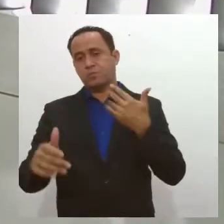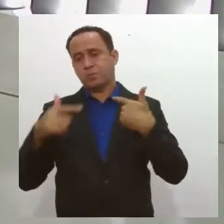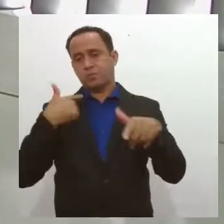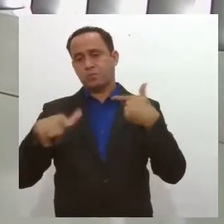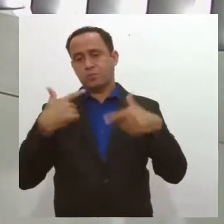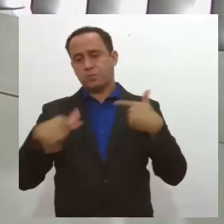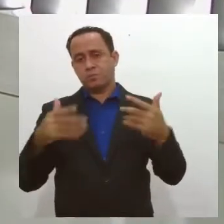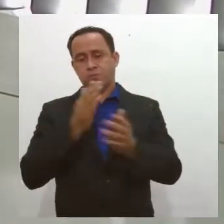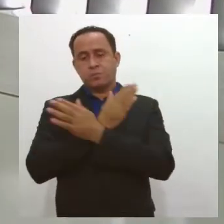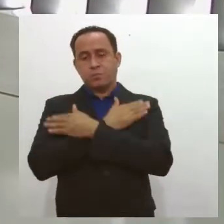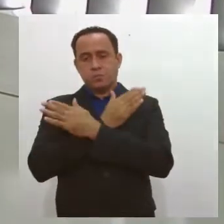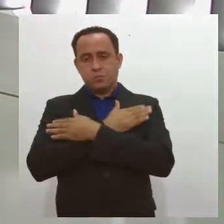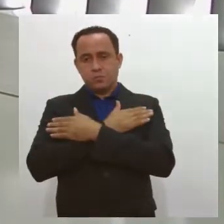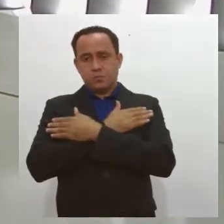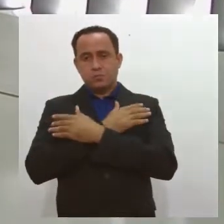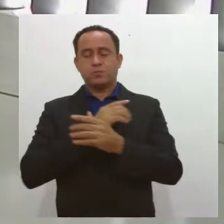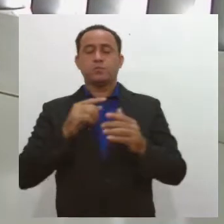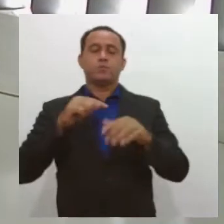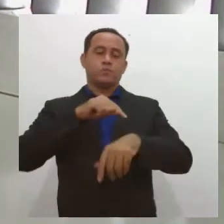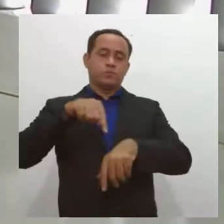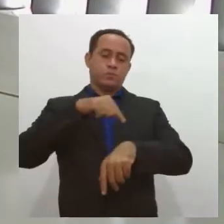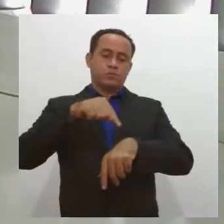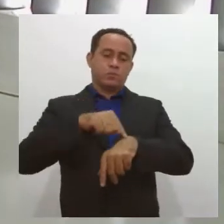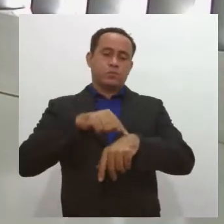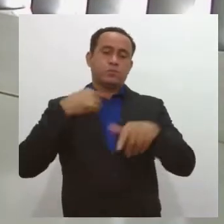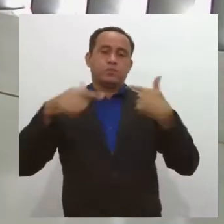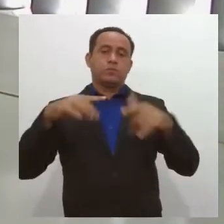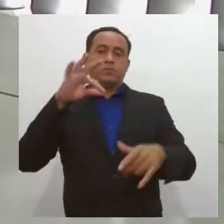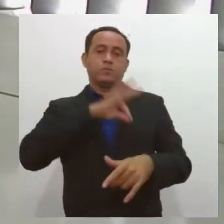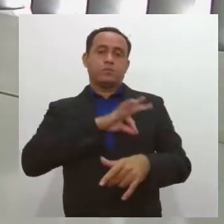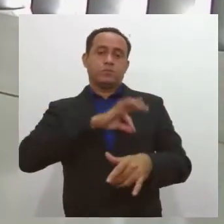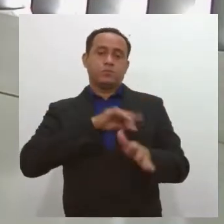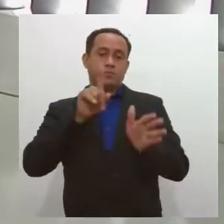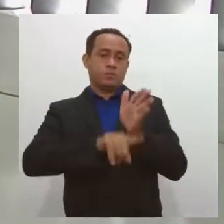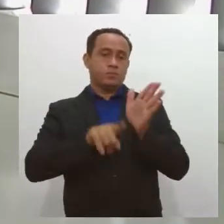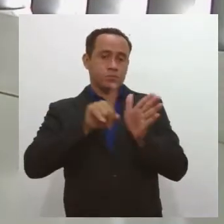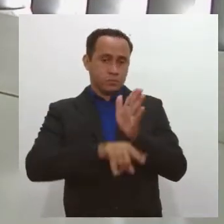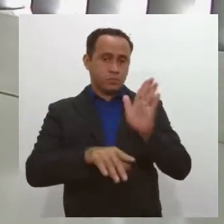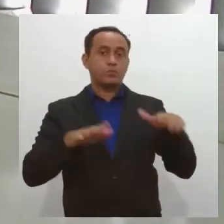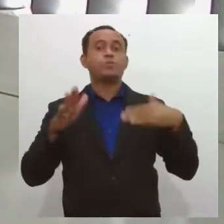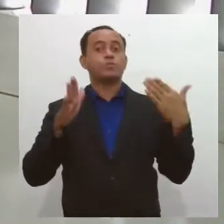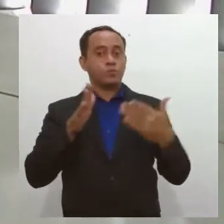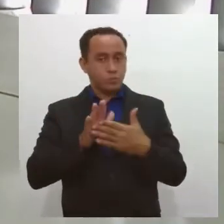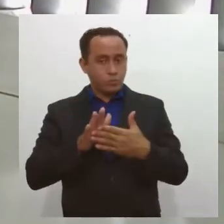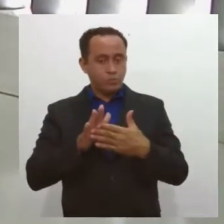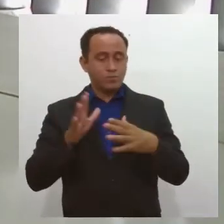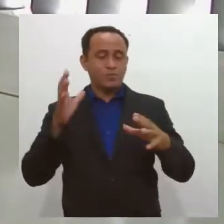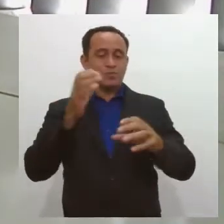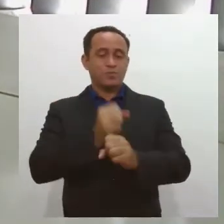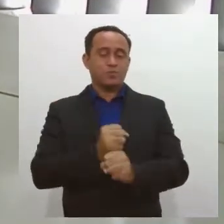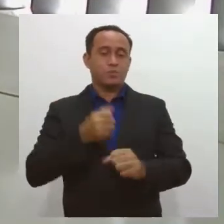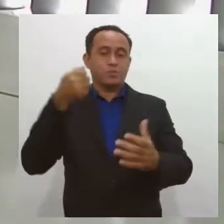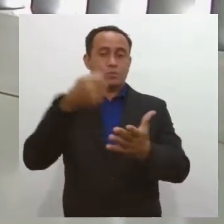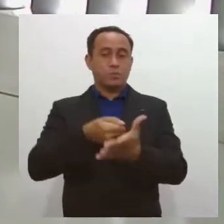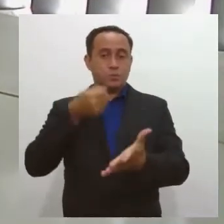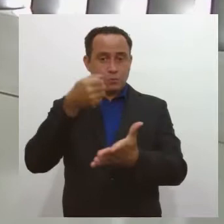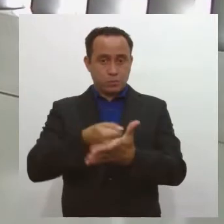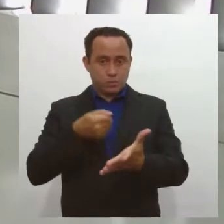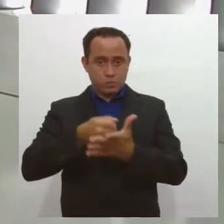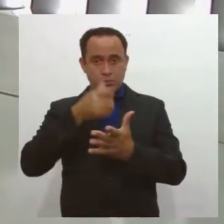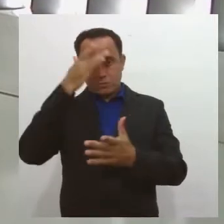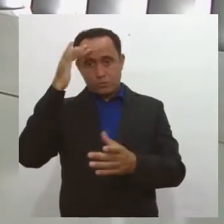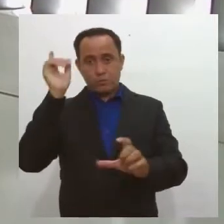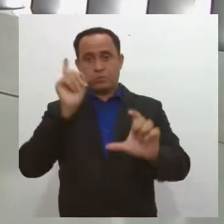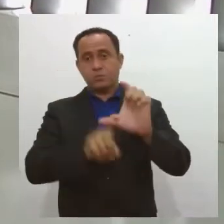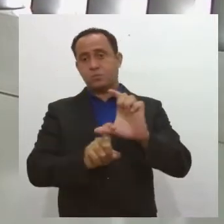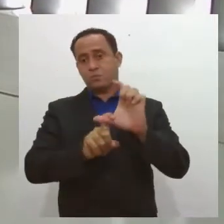outras tiveram redução de jornada e também de salários. Com tudo isso, as contas se acumularam e muita gente se endividou.